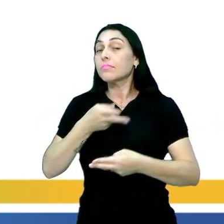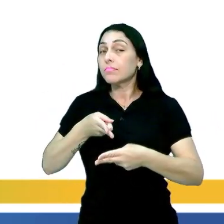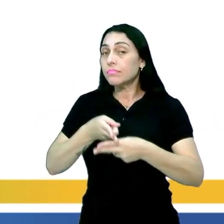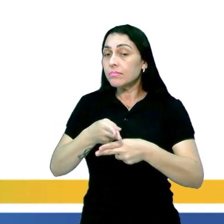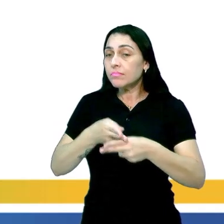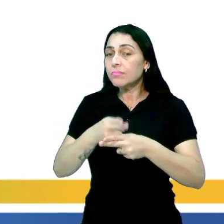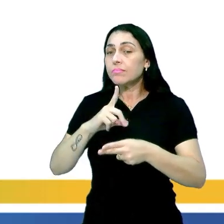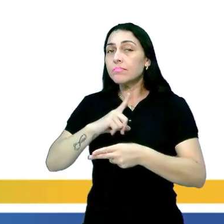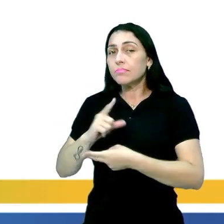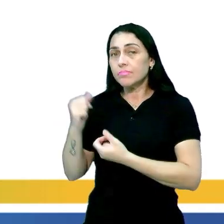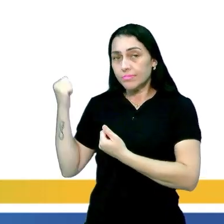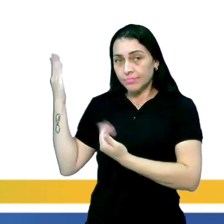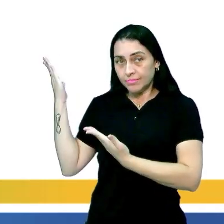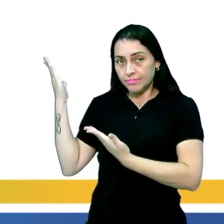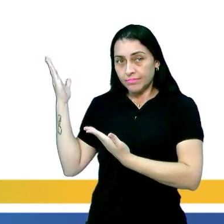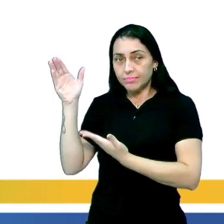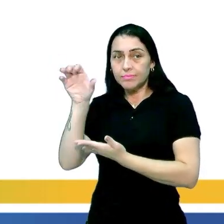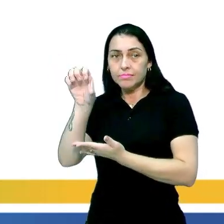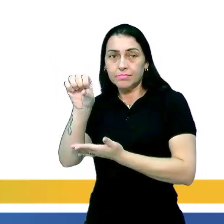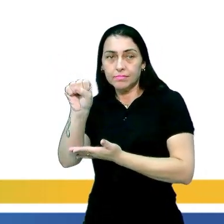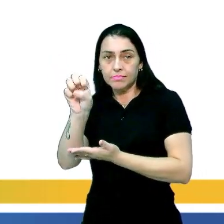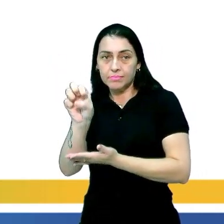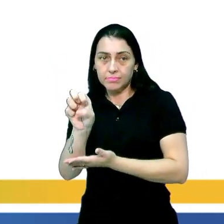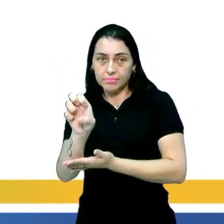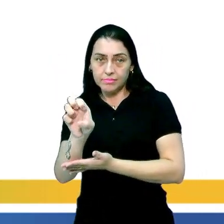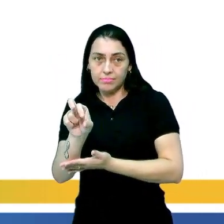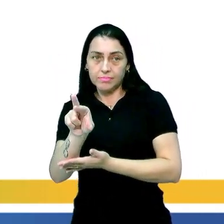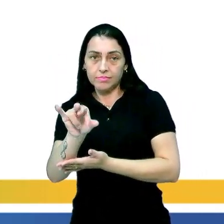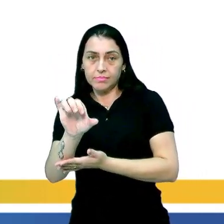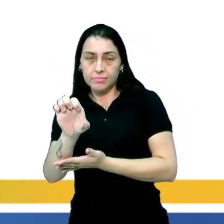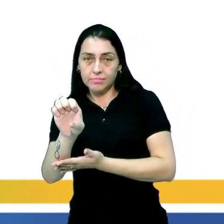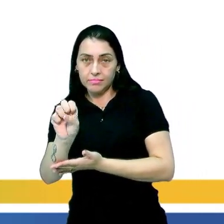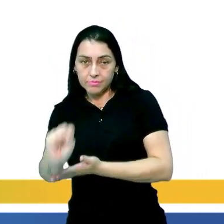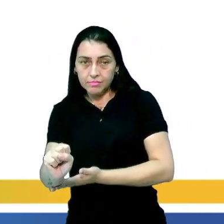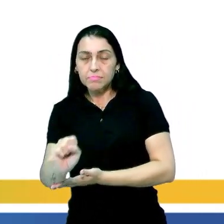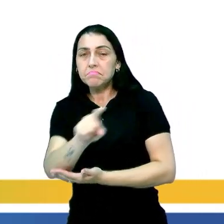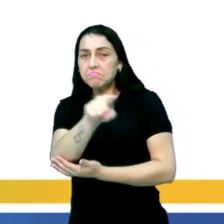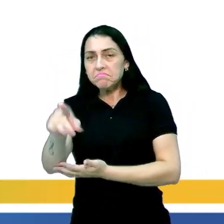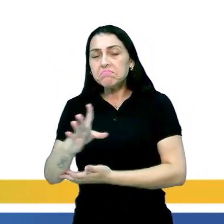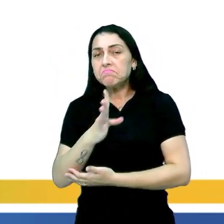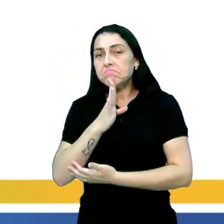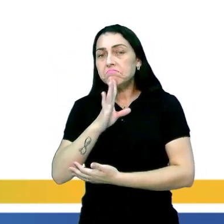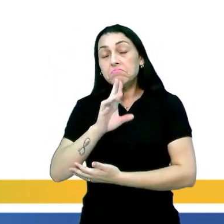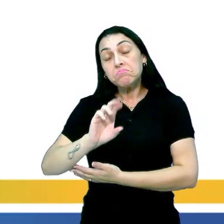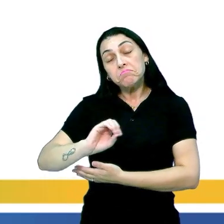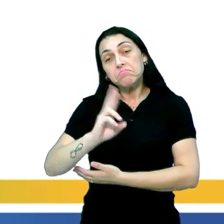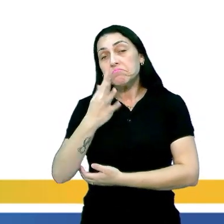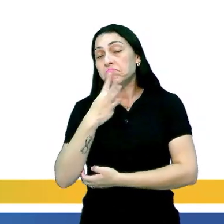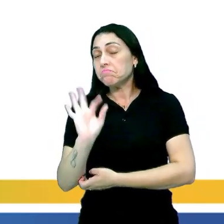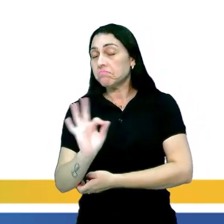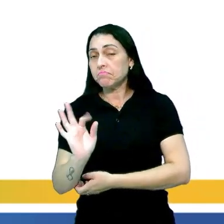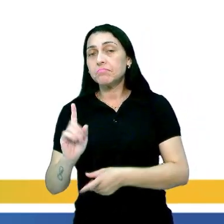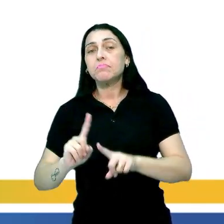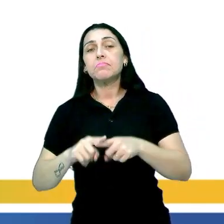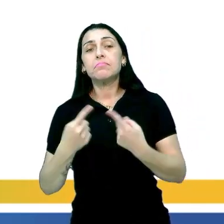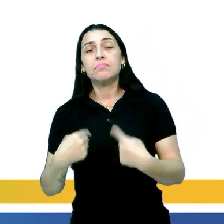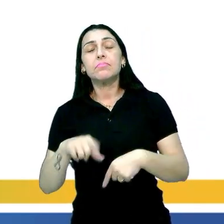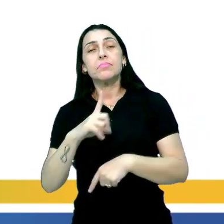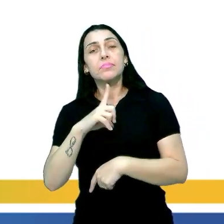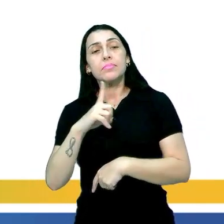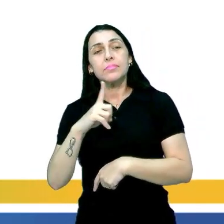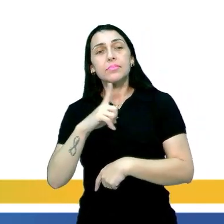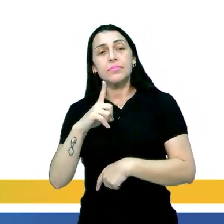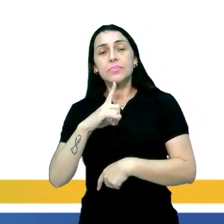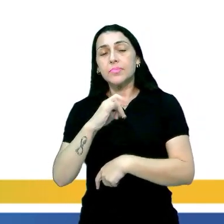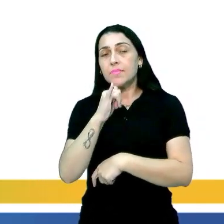Temos a series, com certeza vocês devem conhecer, ou talvez não, mas muito raramente, essa que nós temos